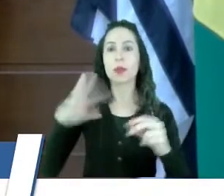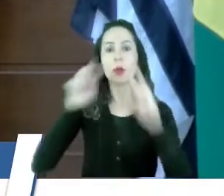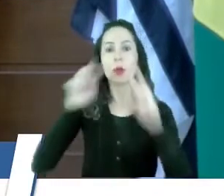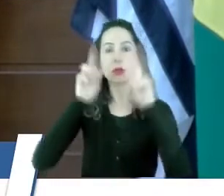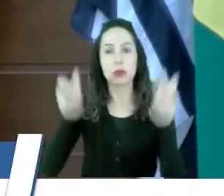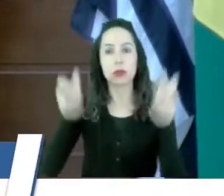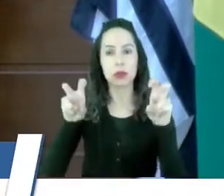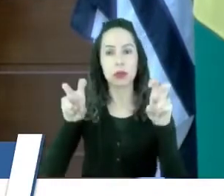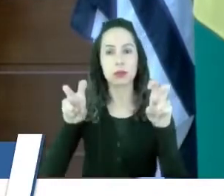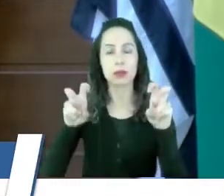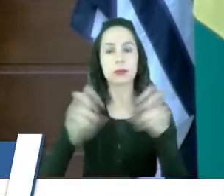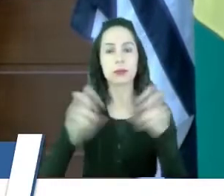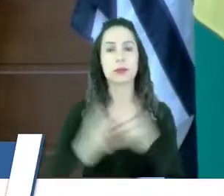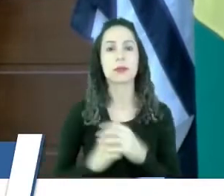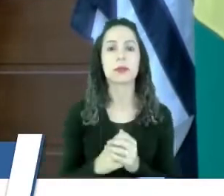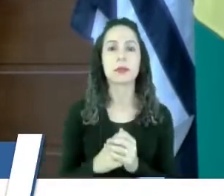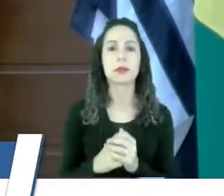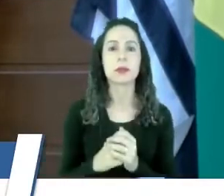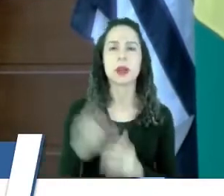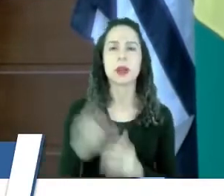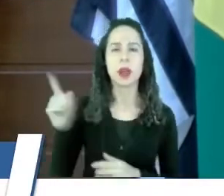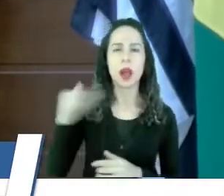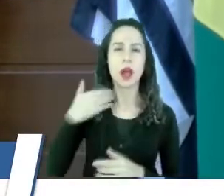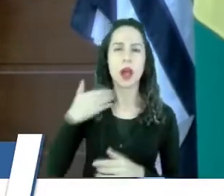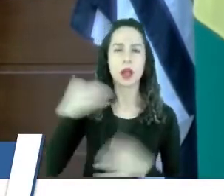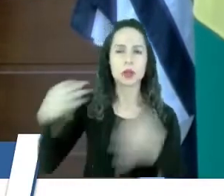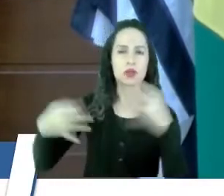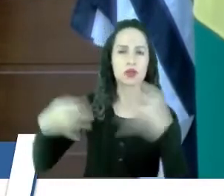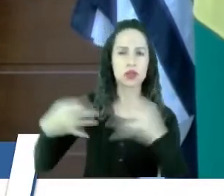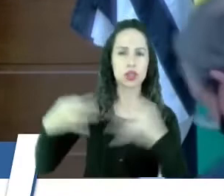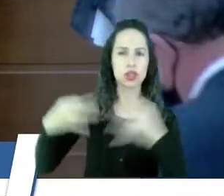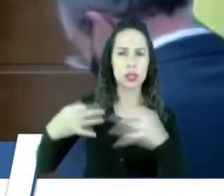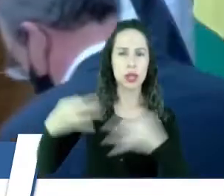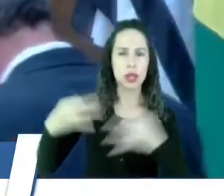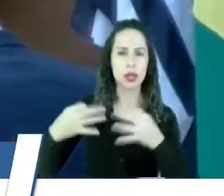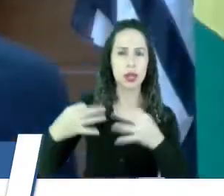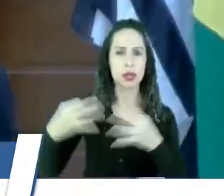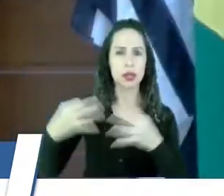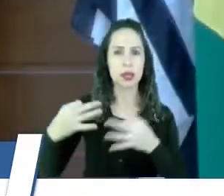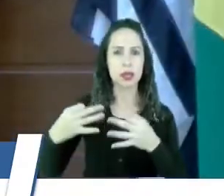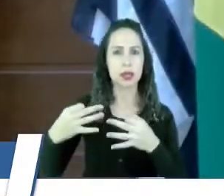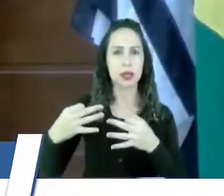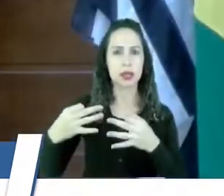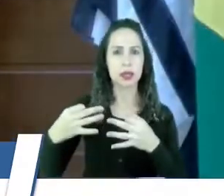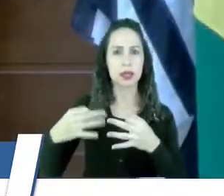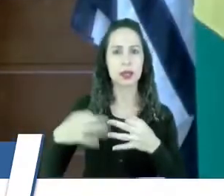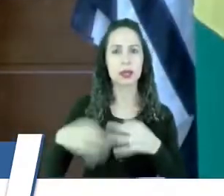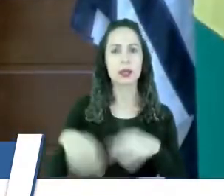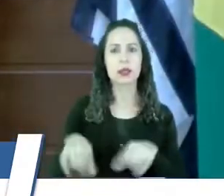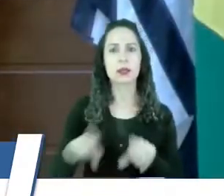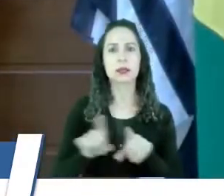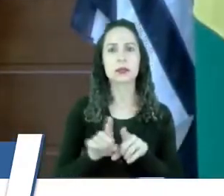TJ, inclusive eu vou passar ali o